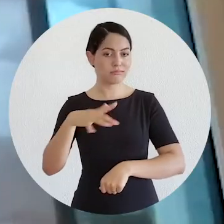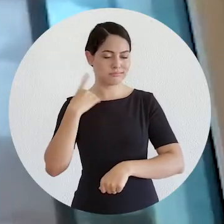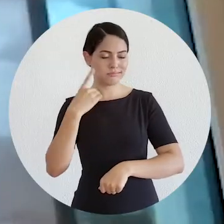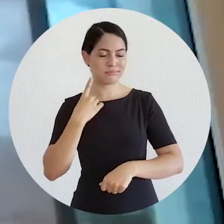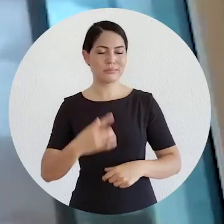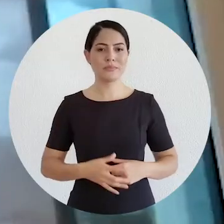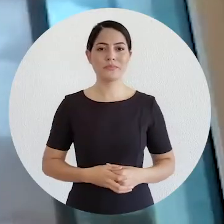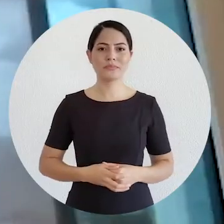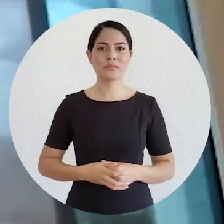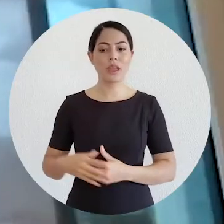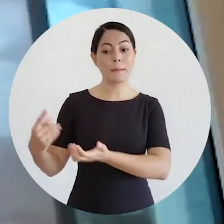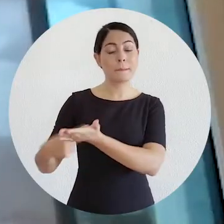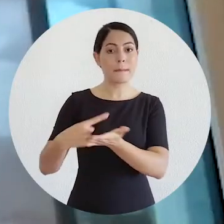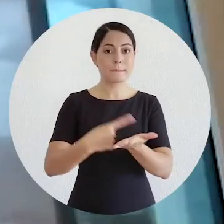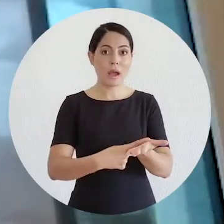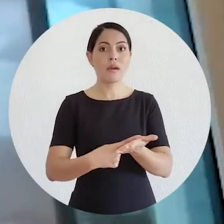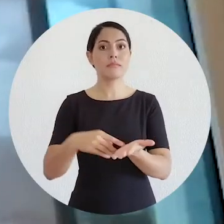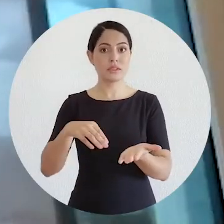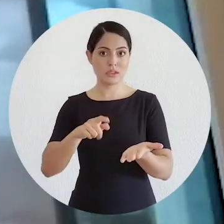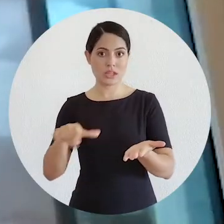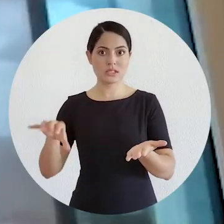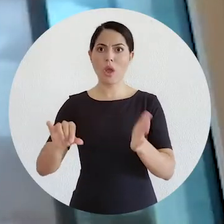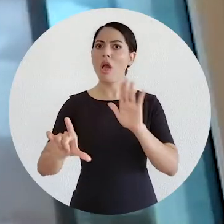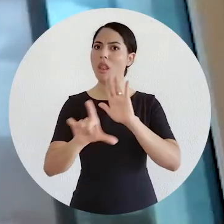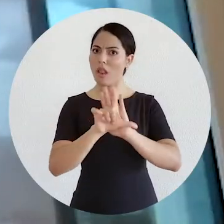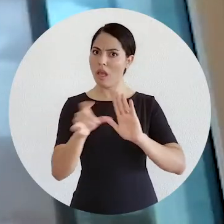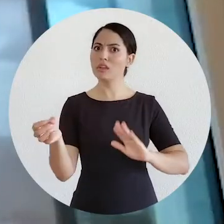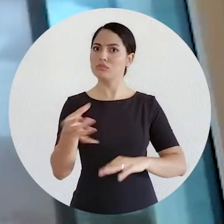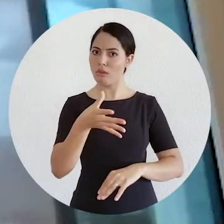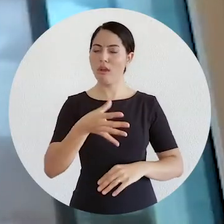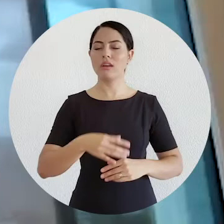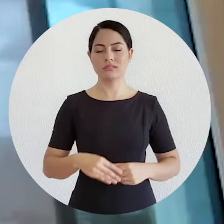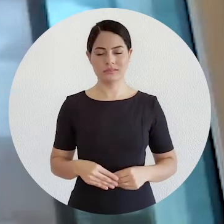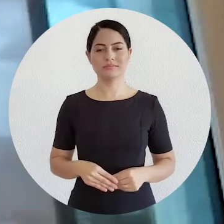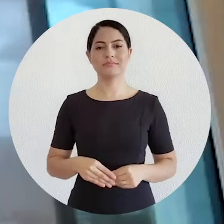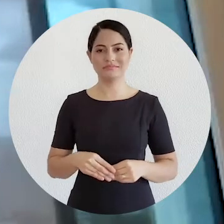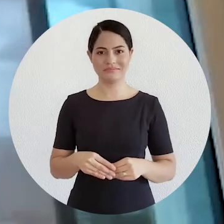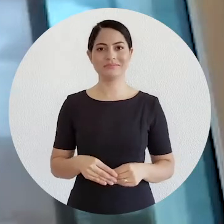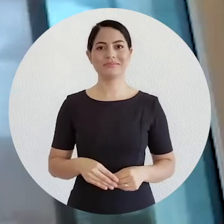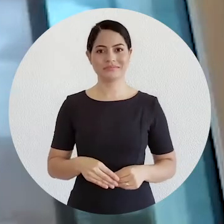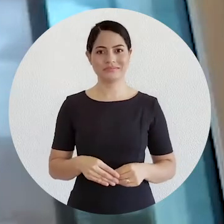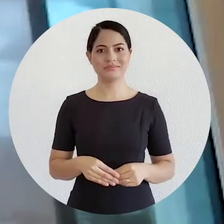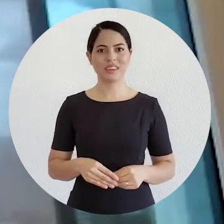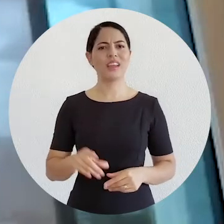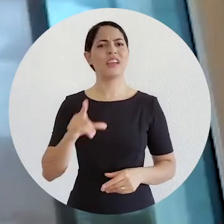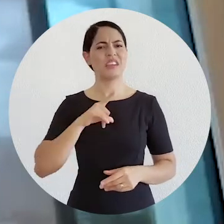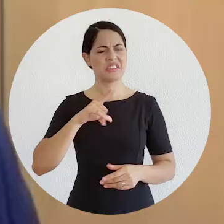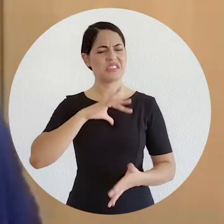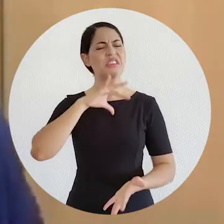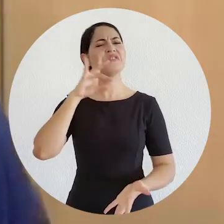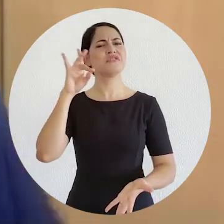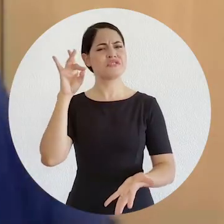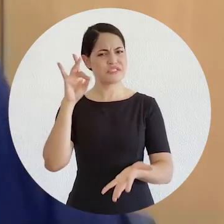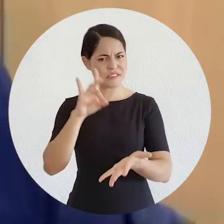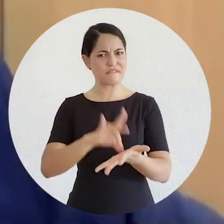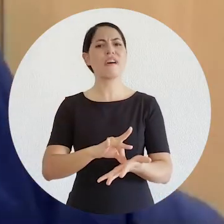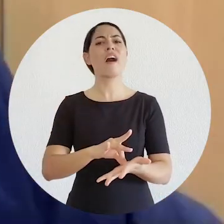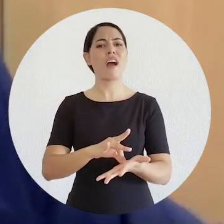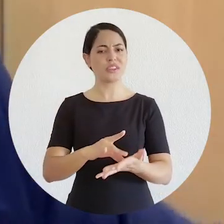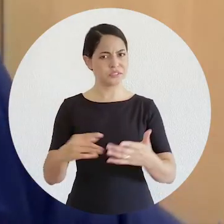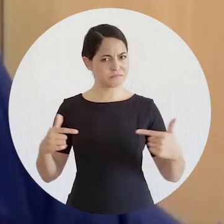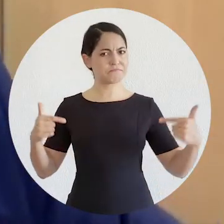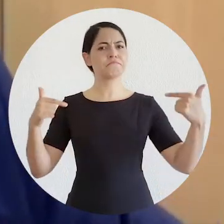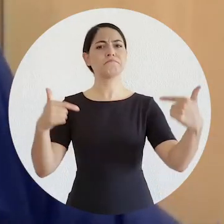é uma lei relativamente nova, que vem sendo aplicada,